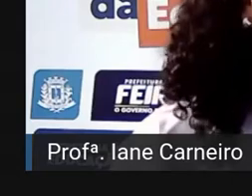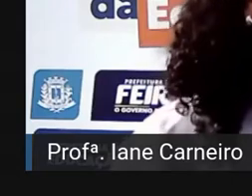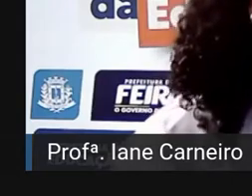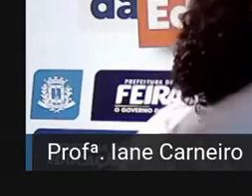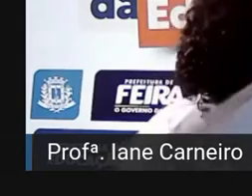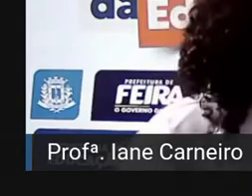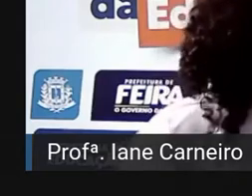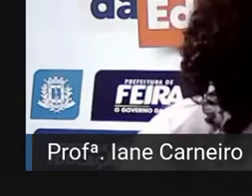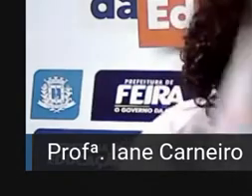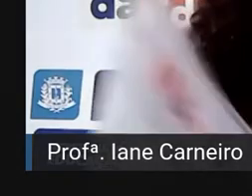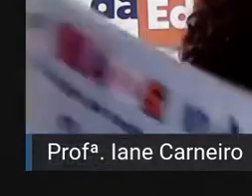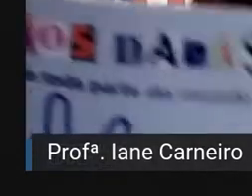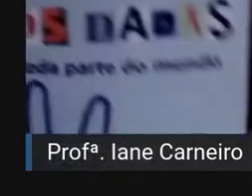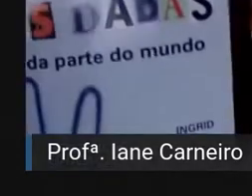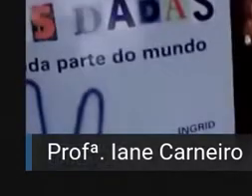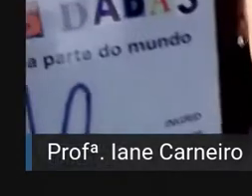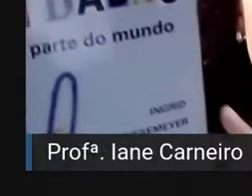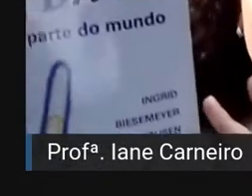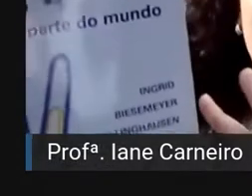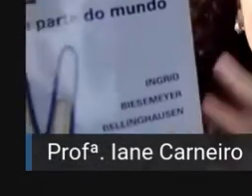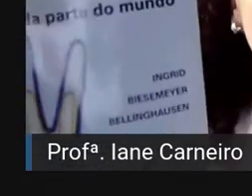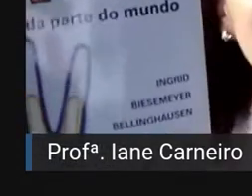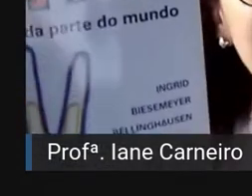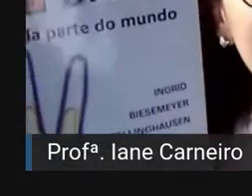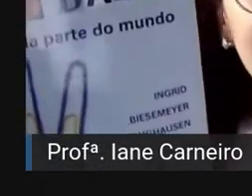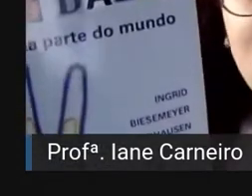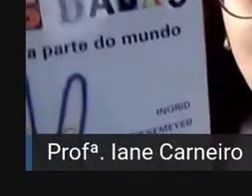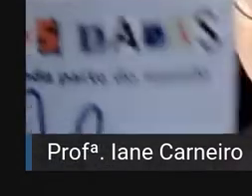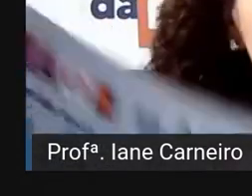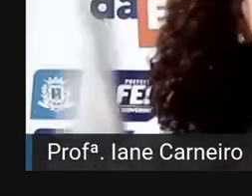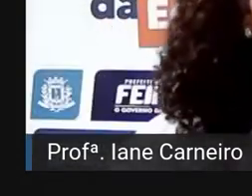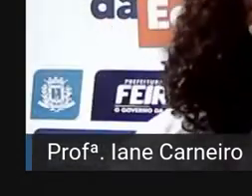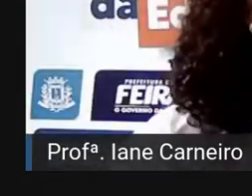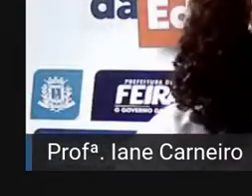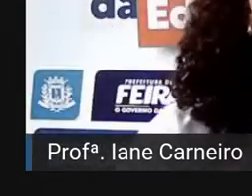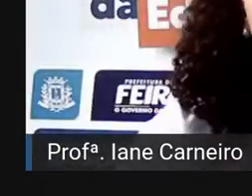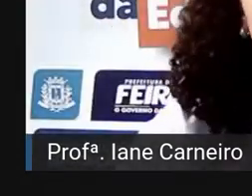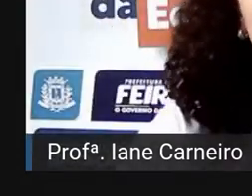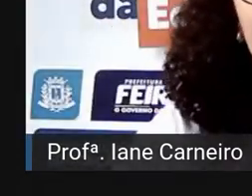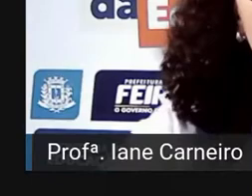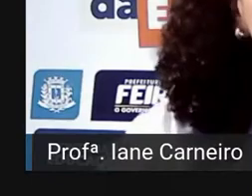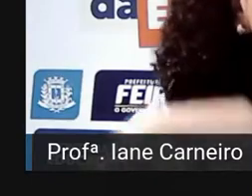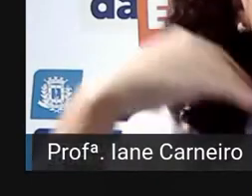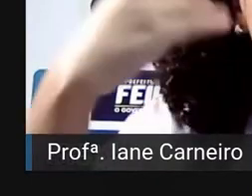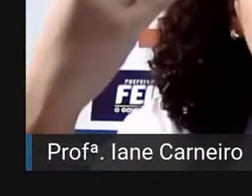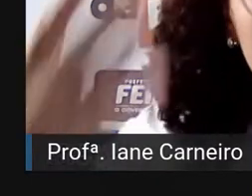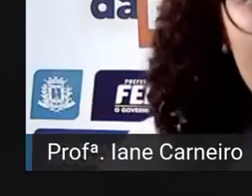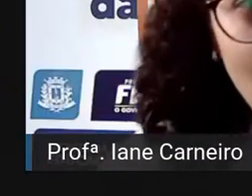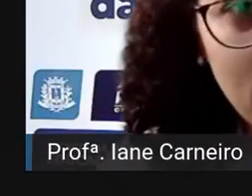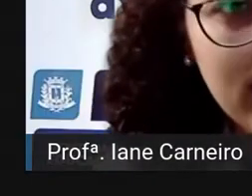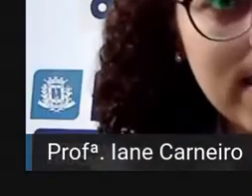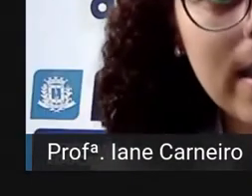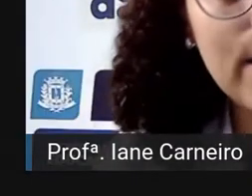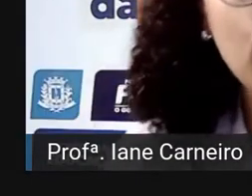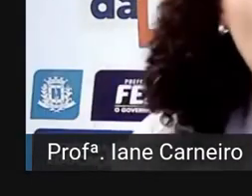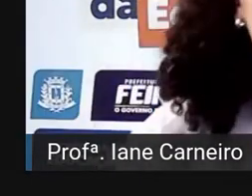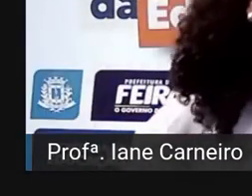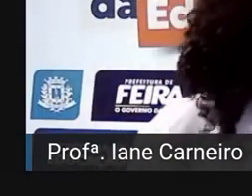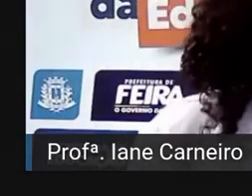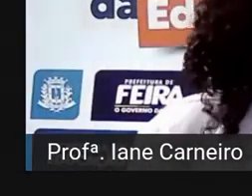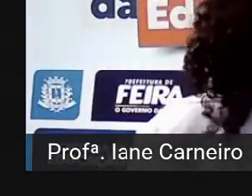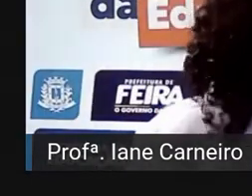essas leis, essas regras para toda criança do mundo. Seja se a criança nasceu aqui no Brasil,